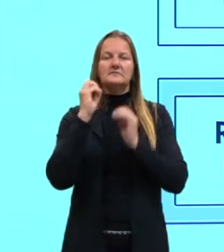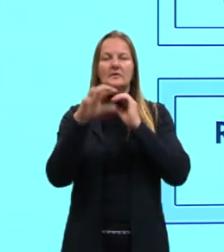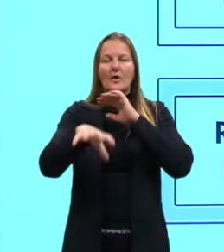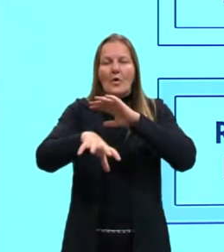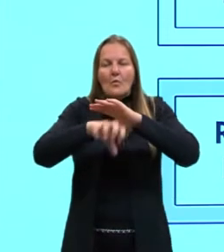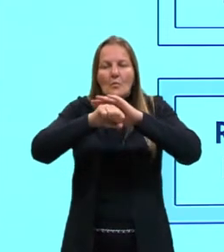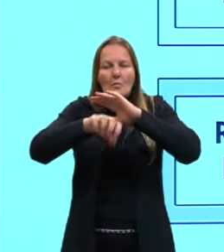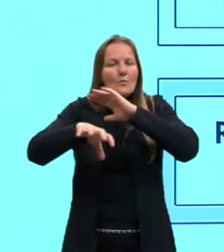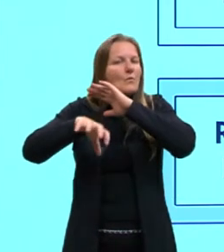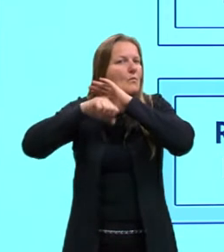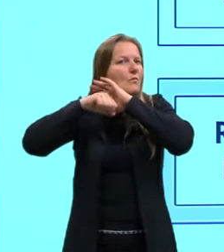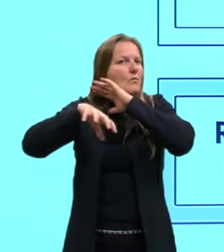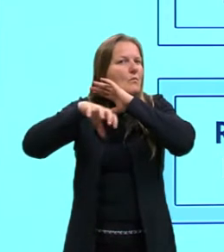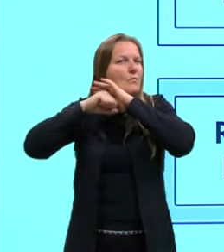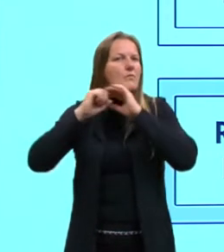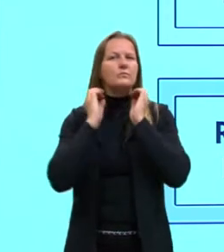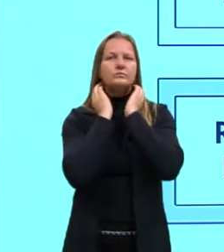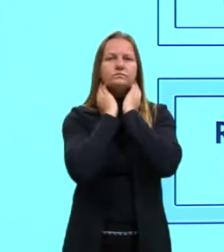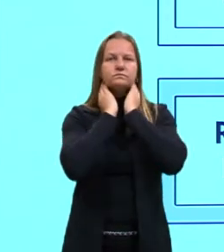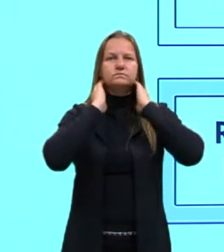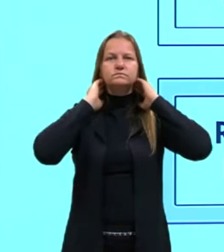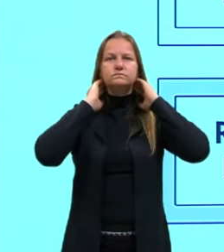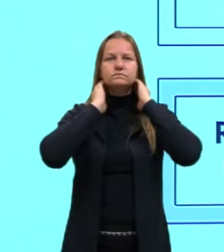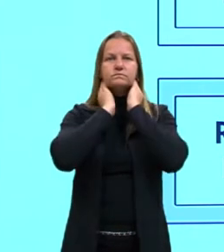água para absorver por organismo.